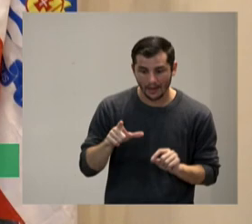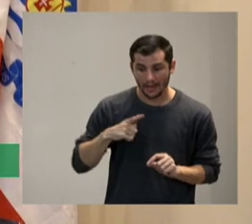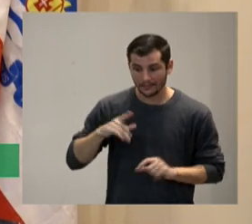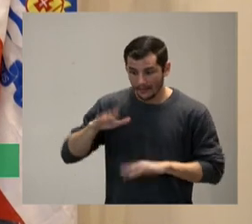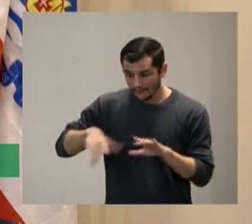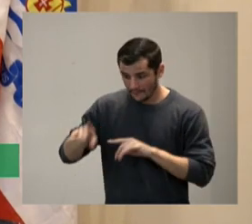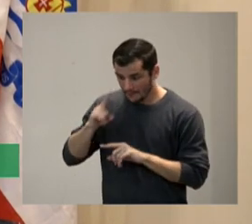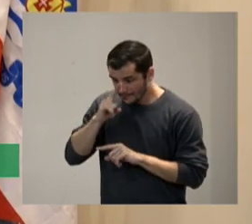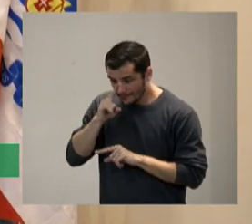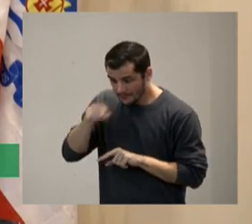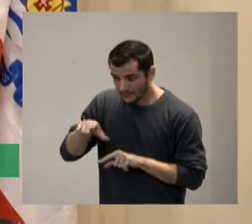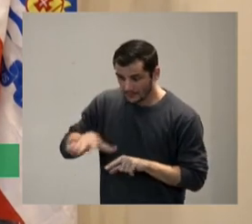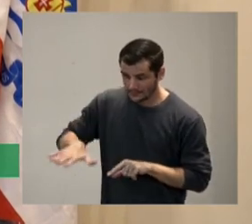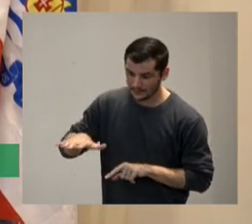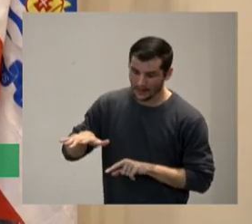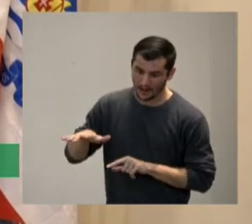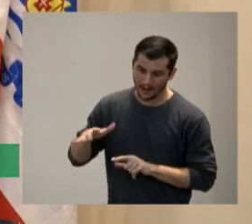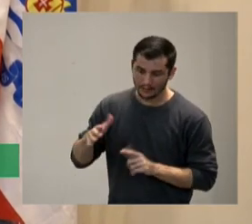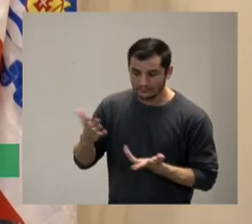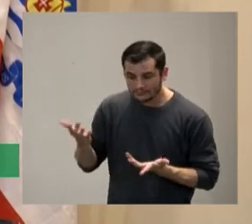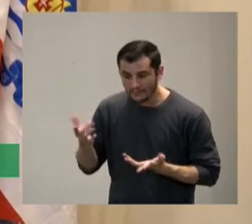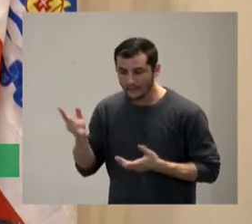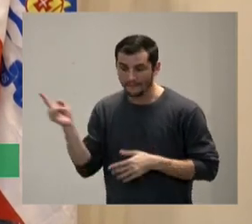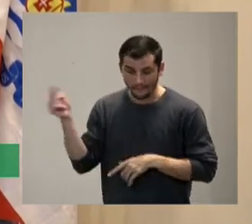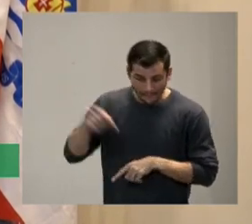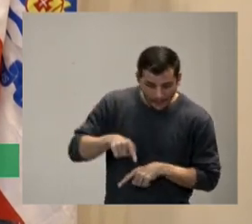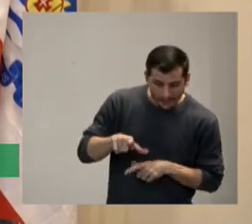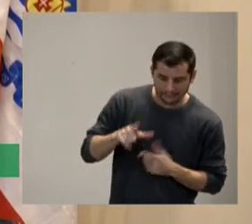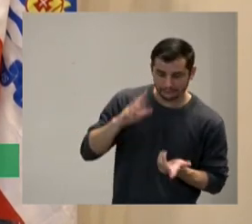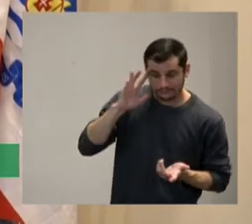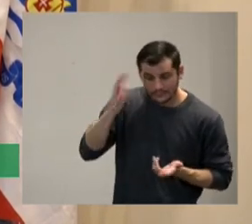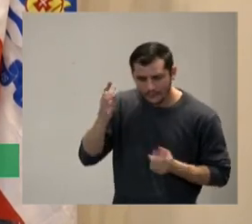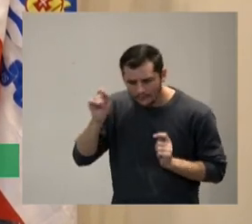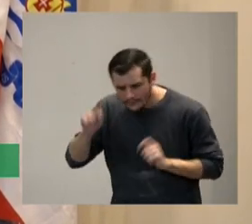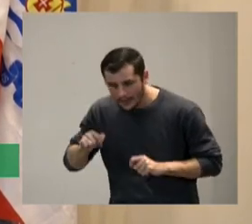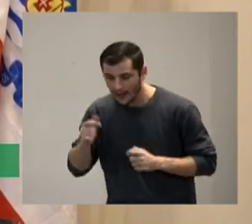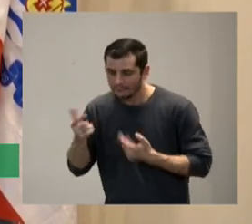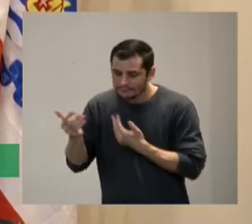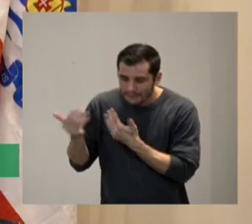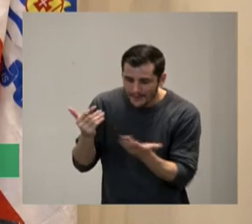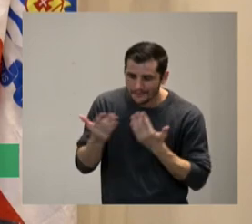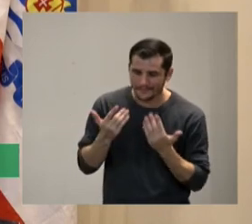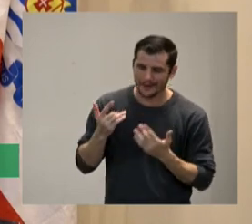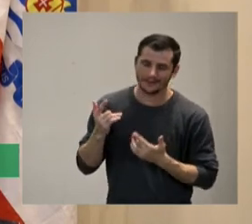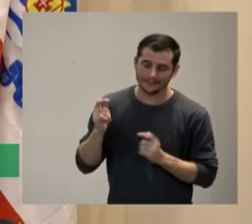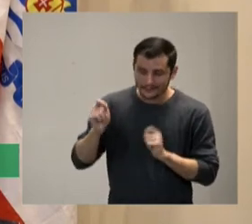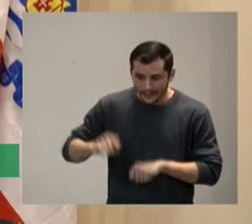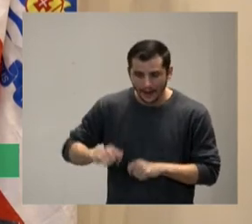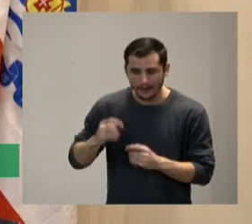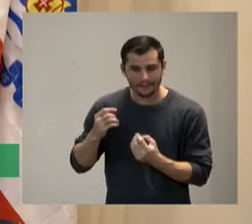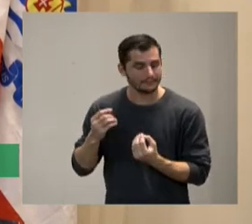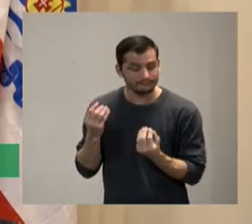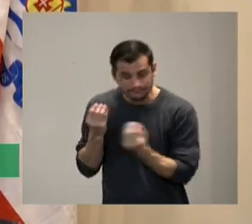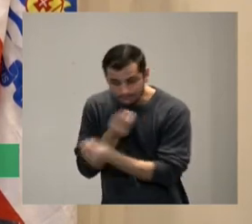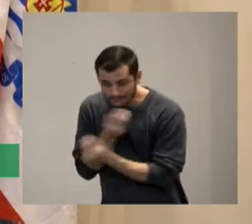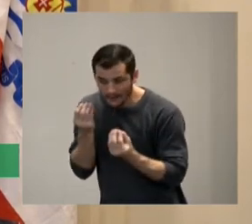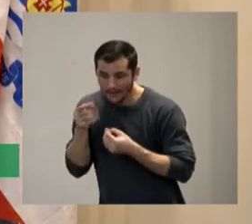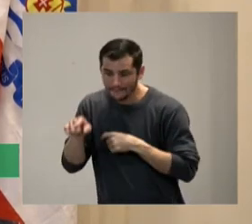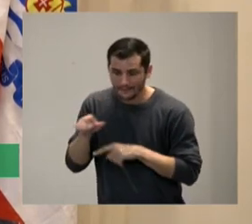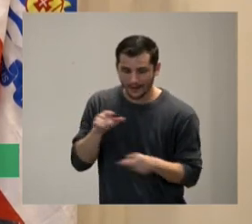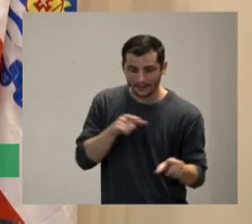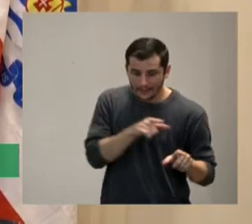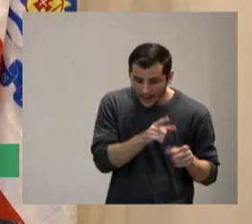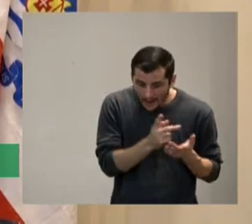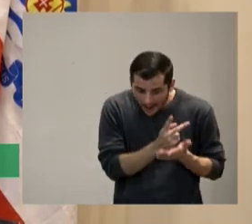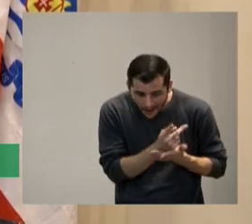aqui aí você me liga eu venho e a gente resolve então tem mas o cara está errado não a gente tem que ouvir